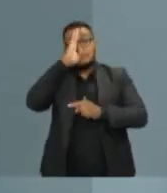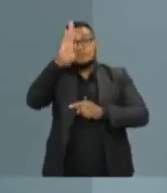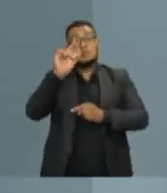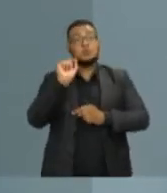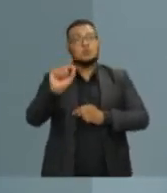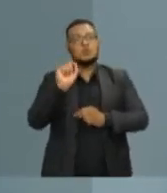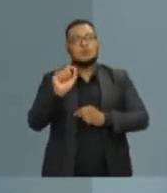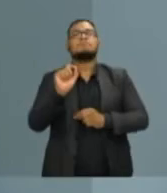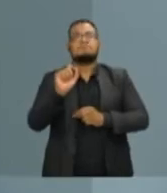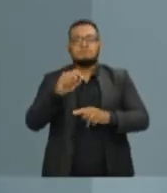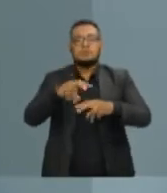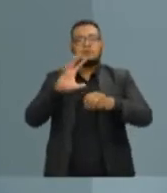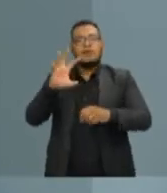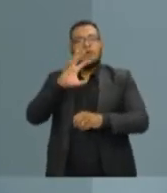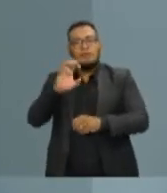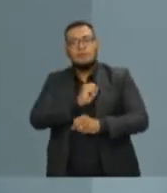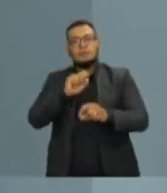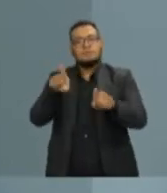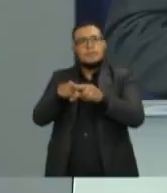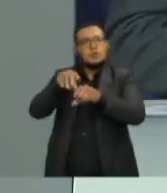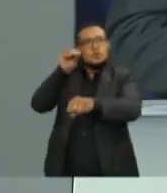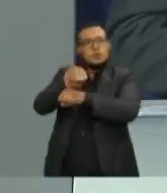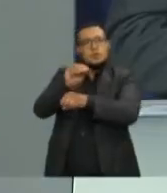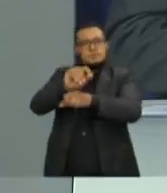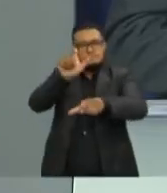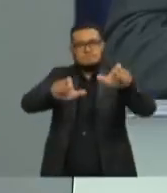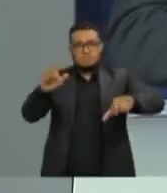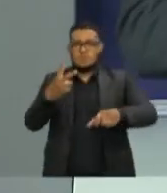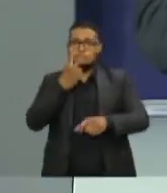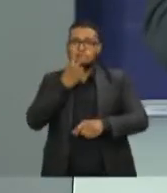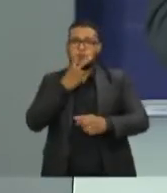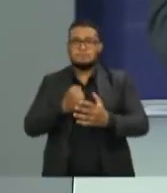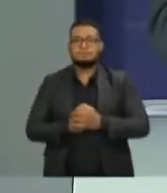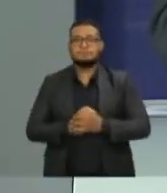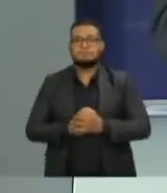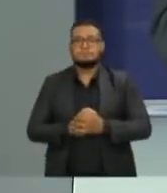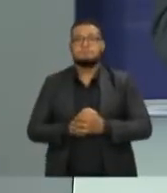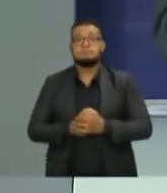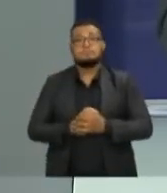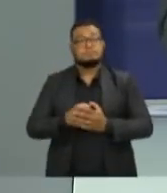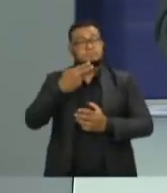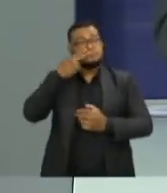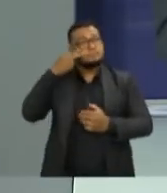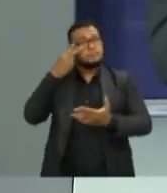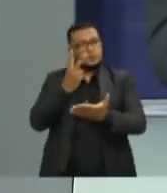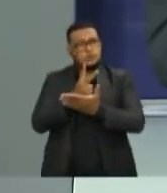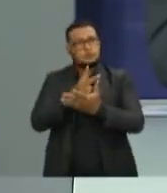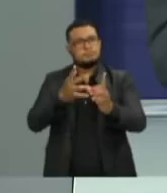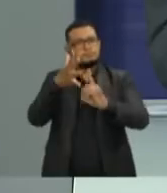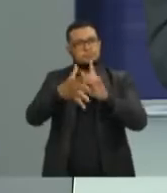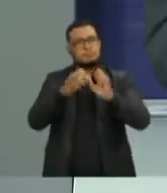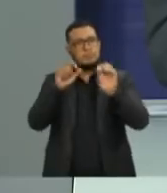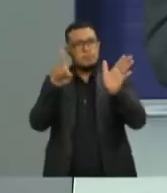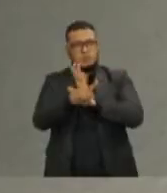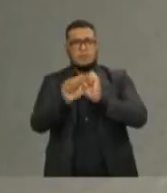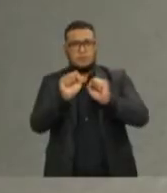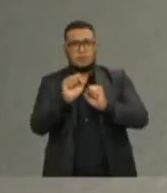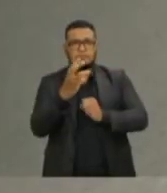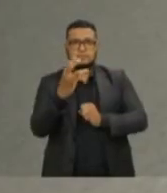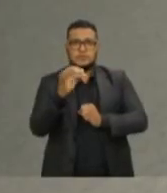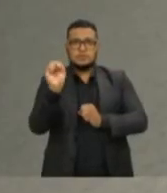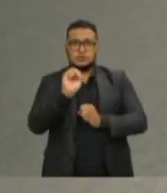amando e cuidando dos moradores de Vitória. Candidato Pasolini, o senhor continua com a palavra. O senhor pode fazer a sua pergunta. 30 segundos.